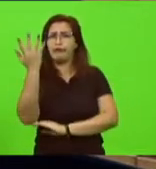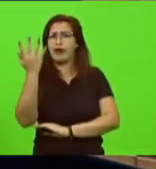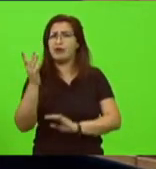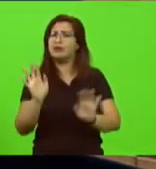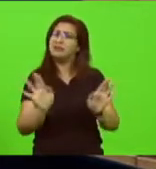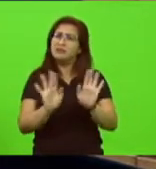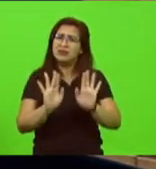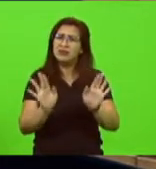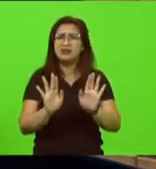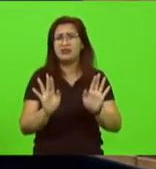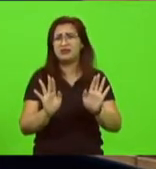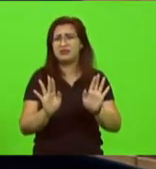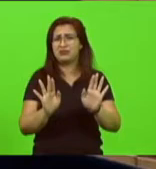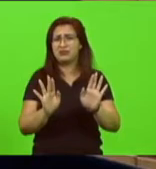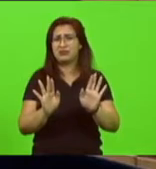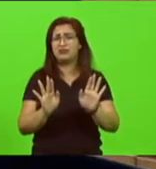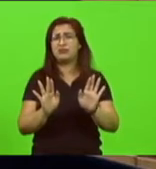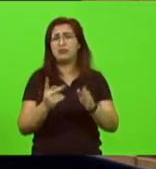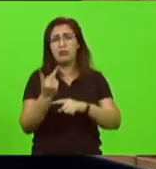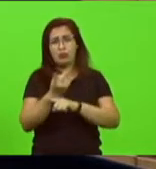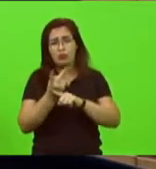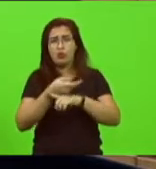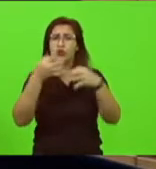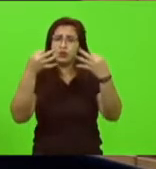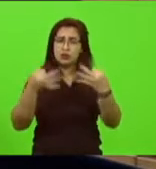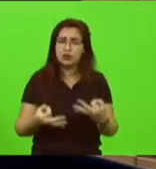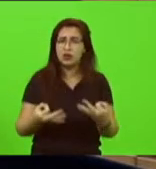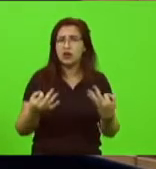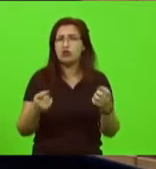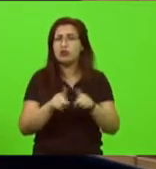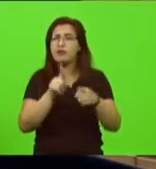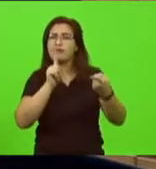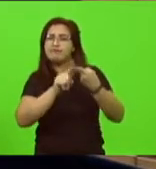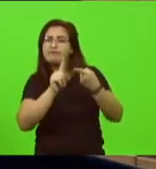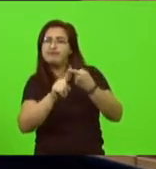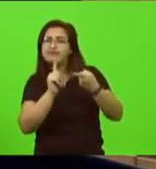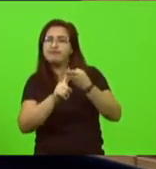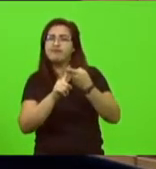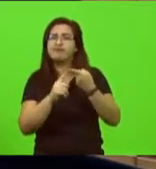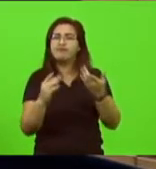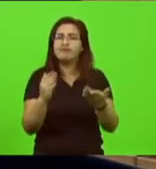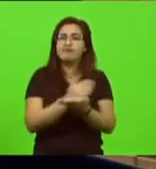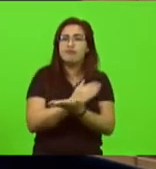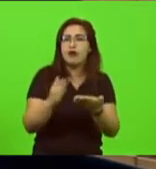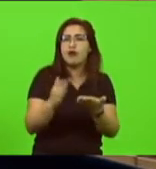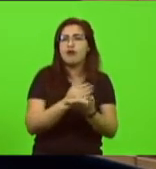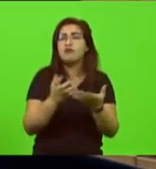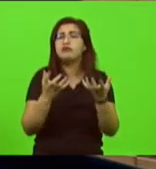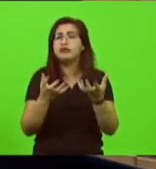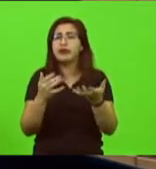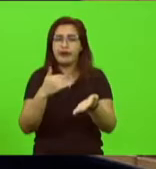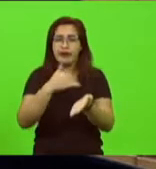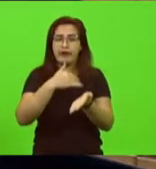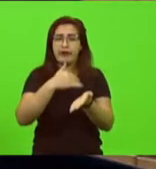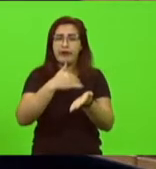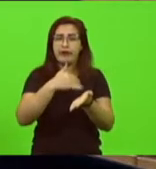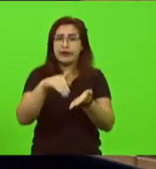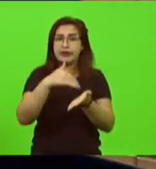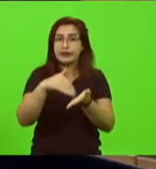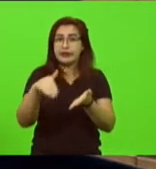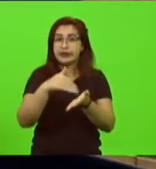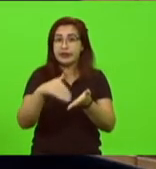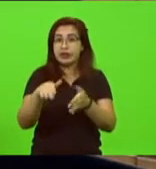falsas de ameaças inclusive como foi dito que até a equipe da Secretaria do Estado da Saúde